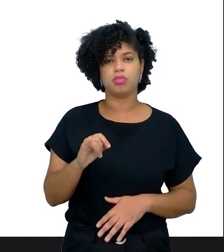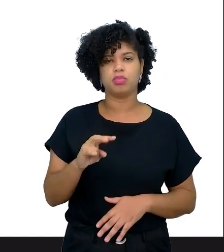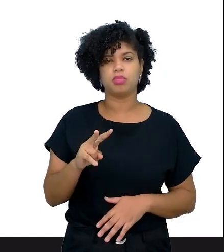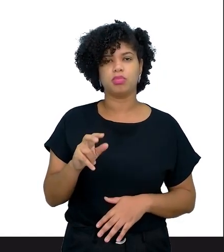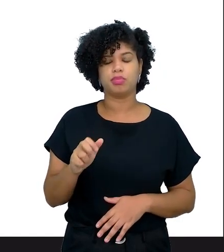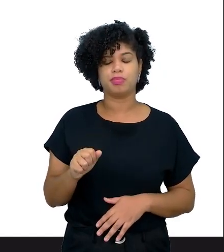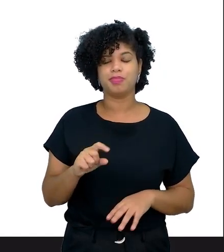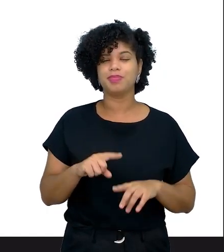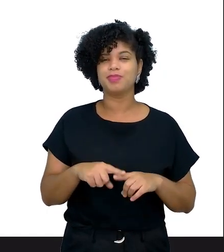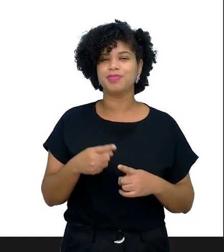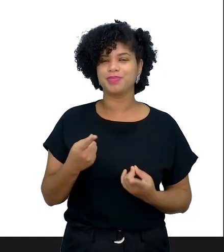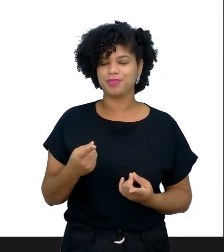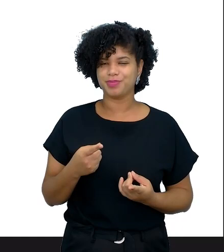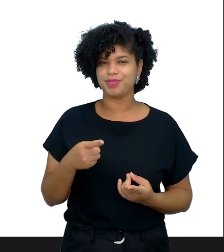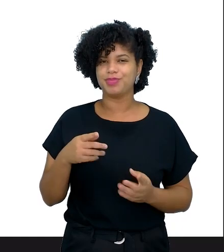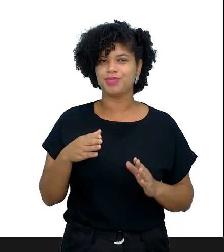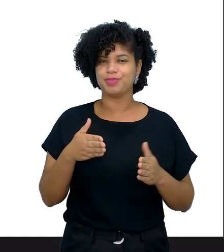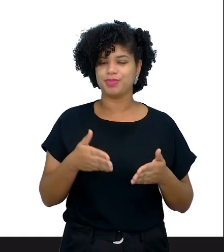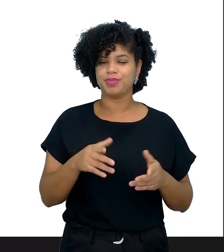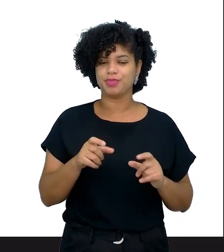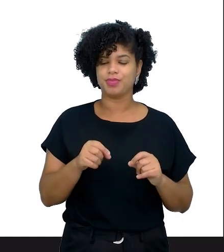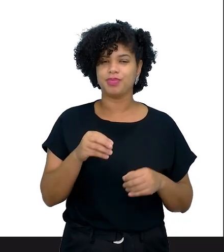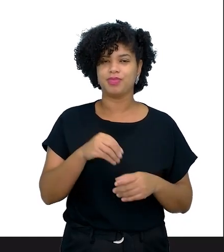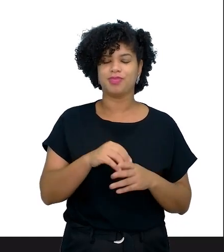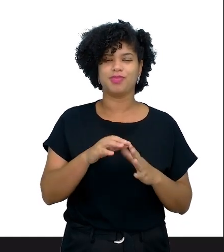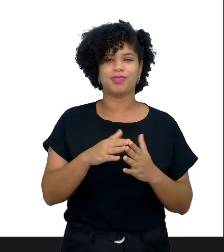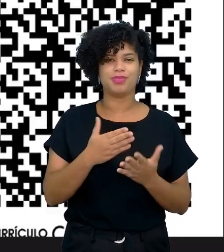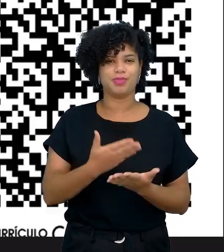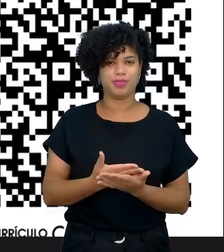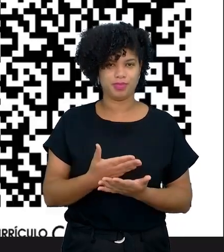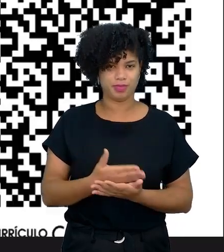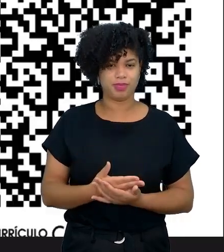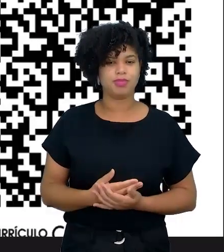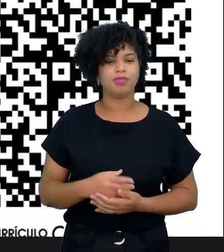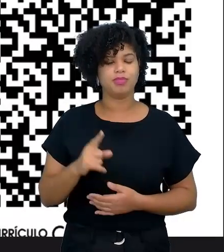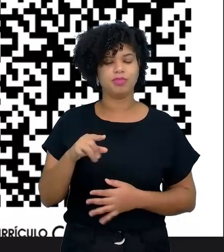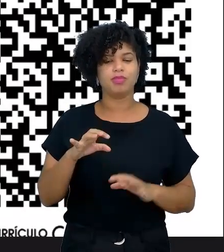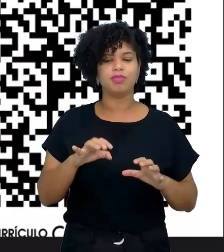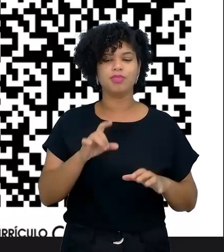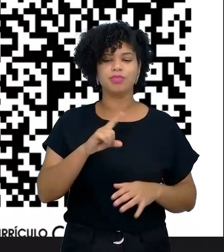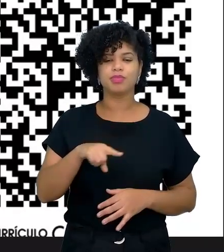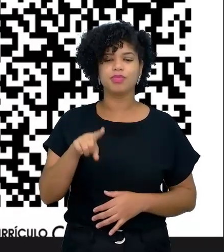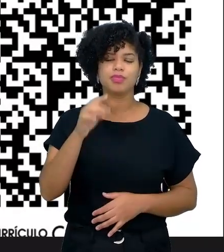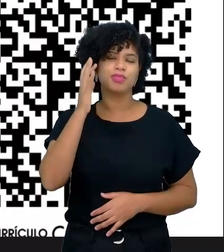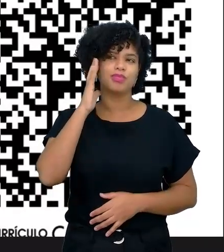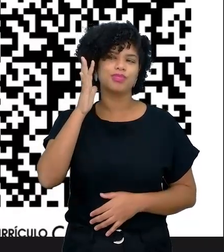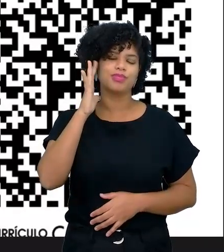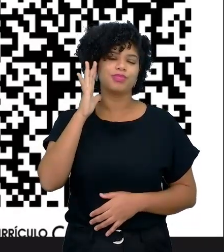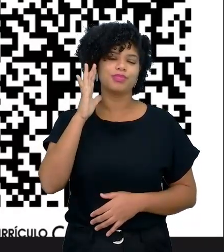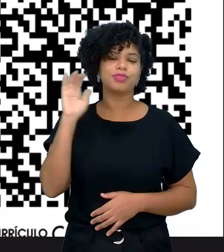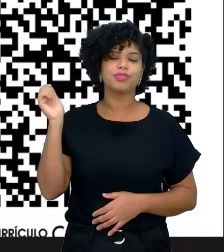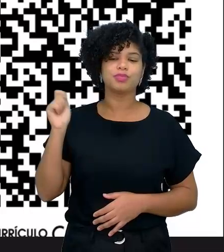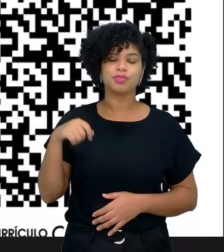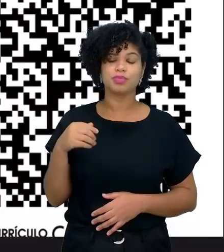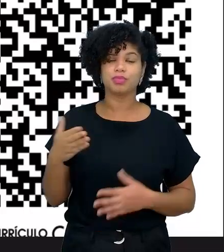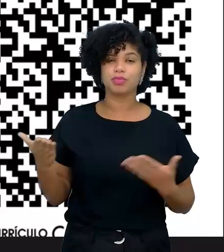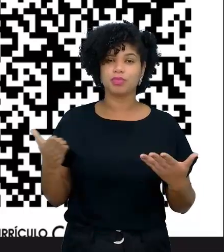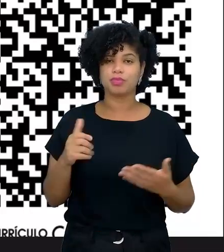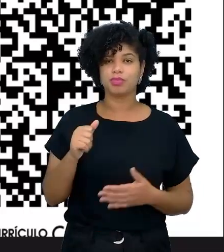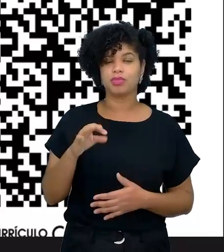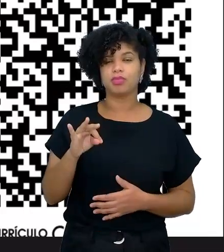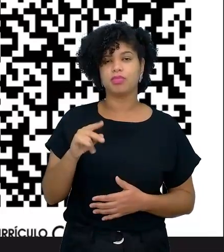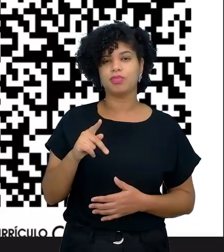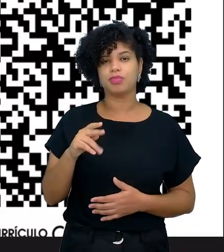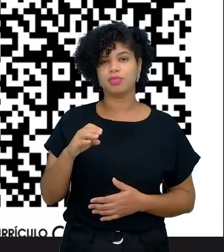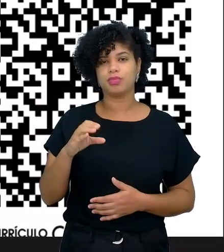direcionamento a gestão em sala de aula. Então, aqui é o momento de vocês pensarem isso, agora no ATPC